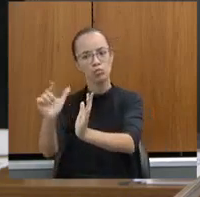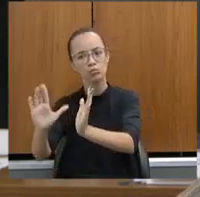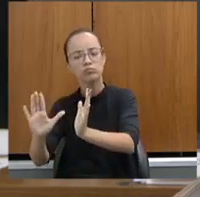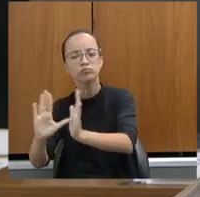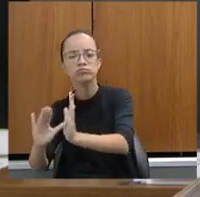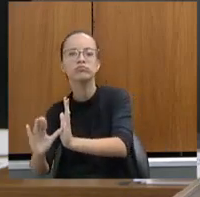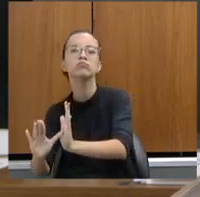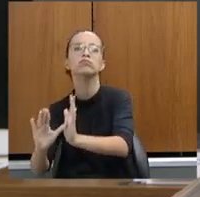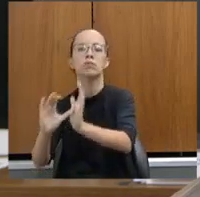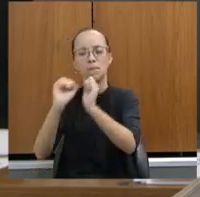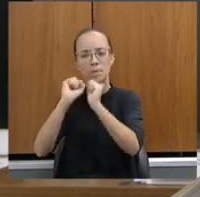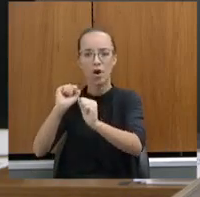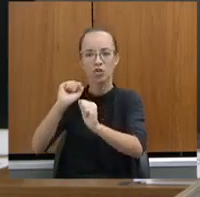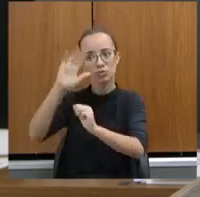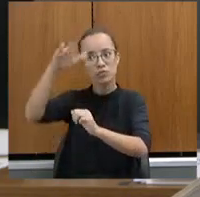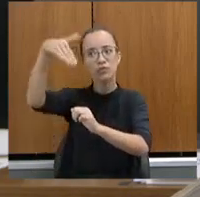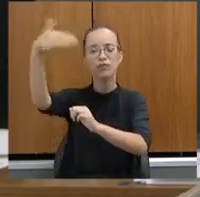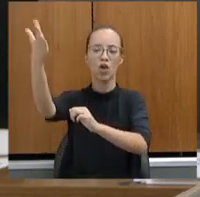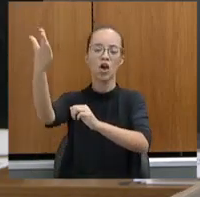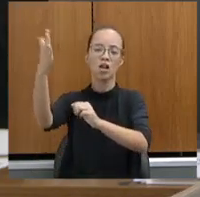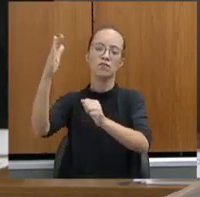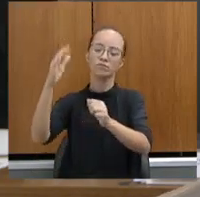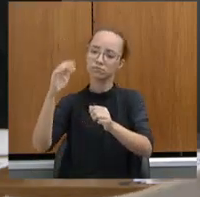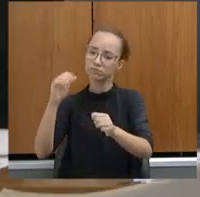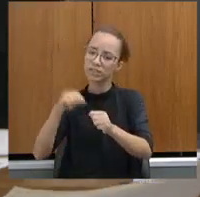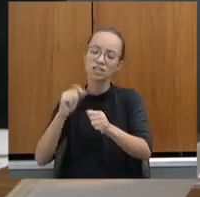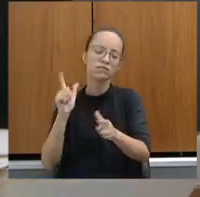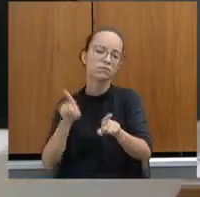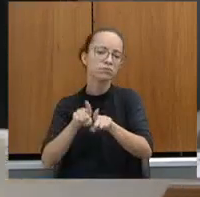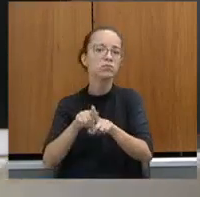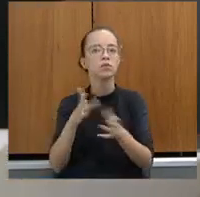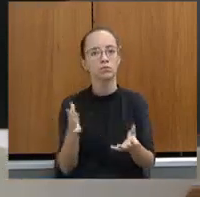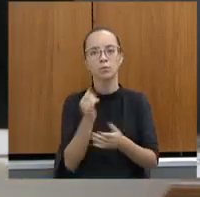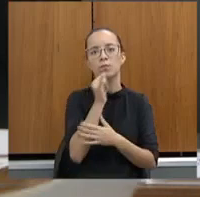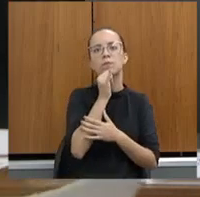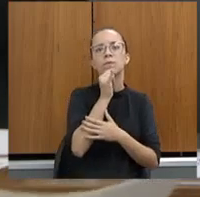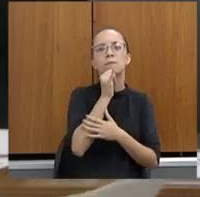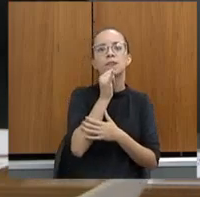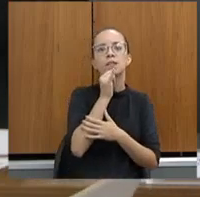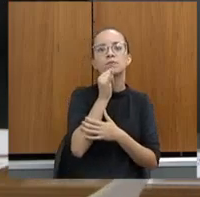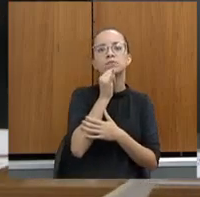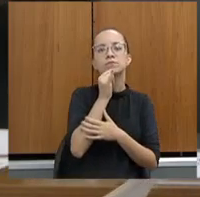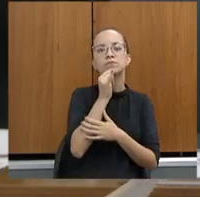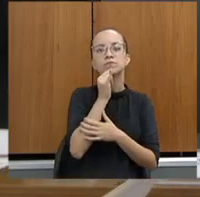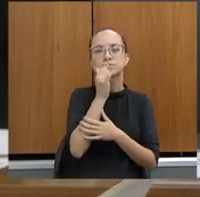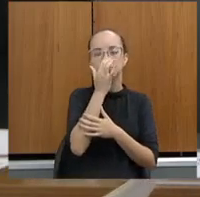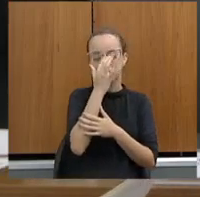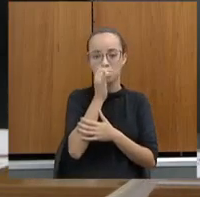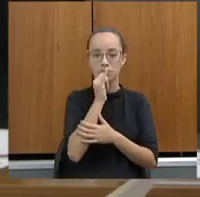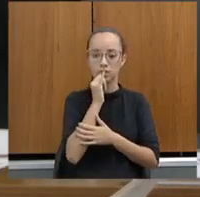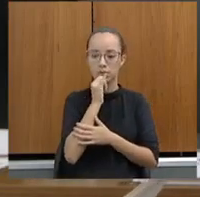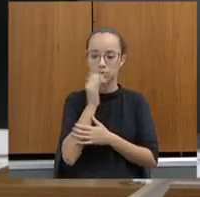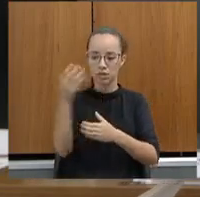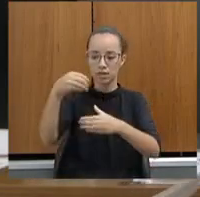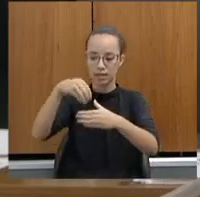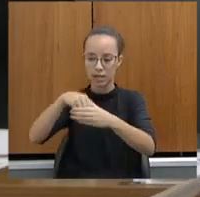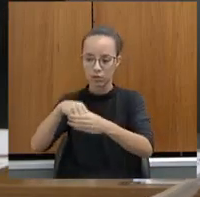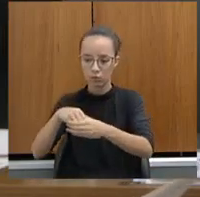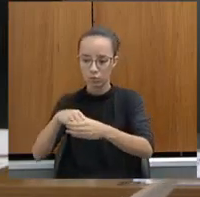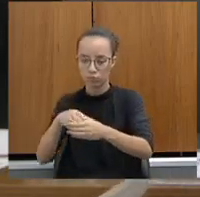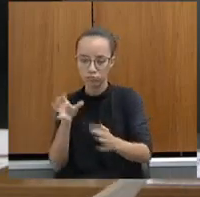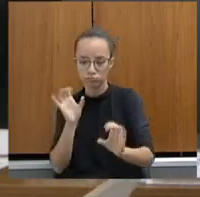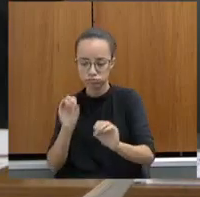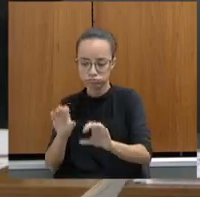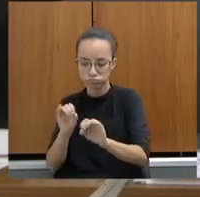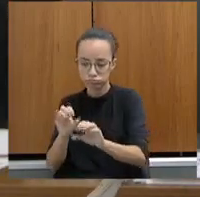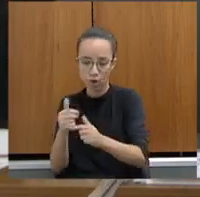fazer lá do lado de fora. Então, não adianta eu habilitar um camarada numa coisa surreal, que ele não vai conseguir trabalhar com isso do lado de fora. Então, gente tem feito,